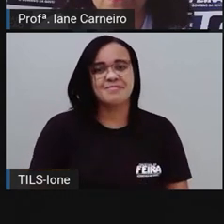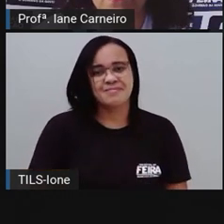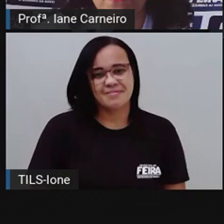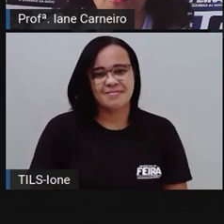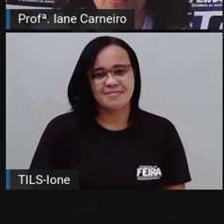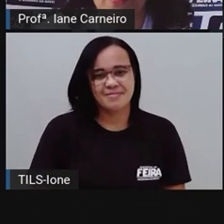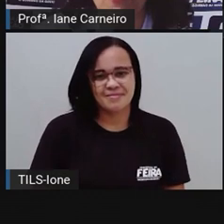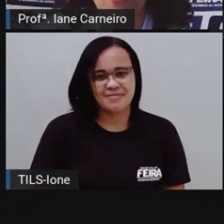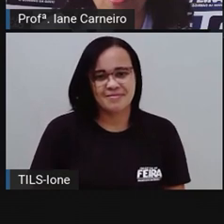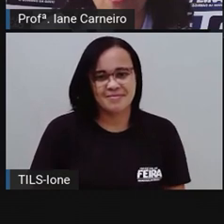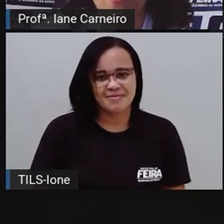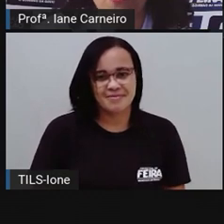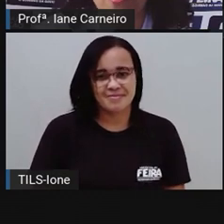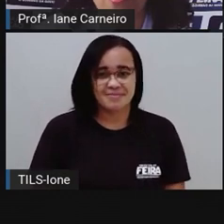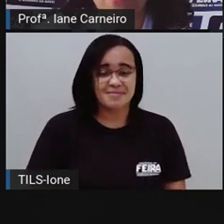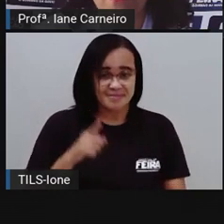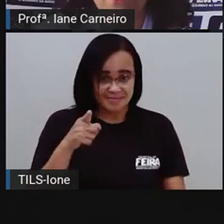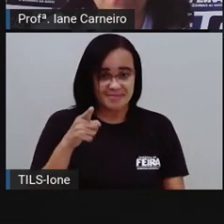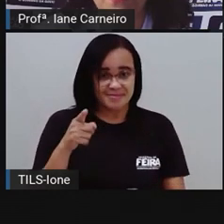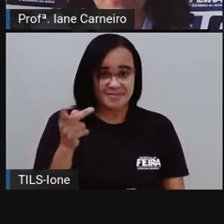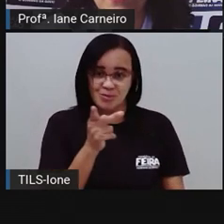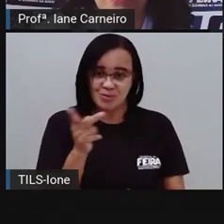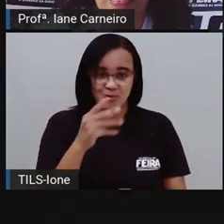Olha misturando as cores.